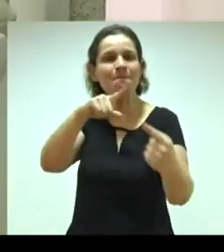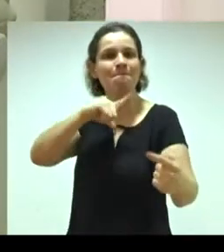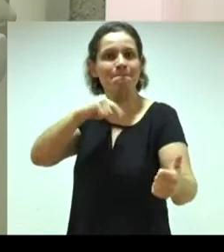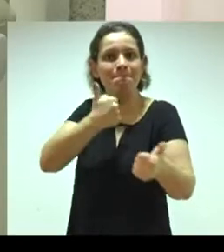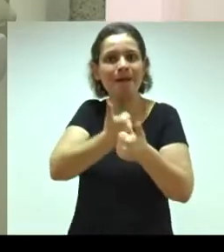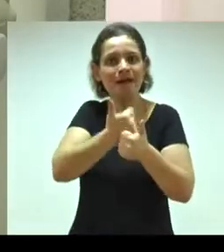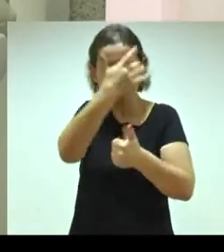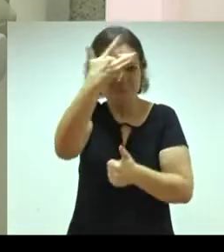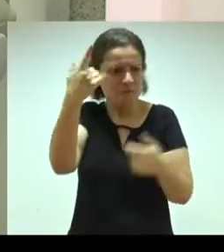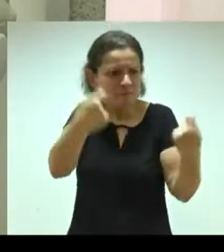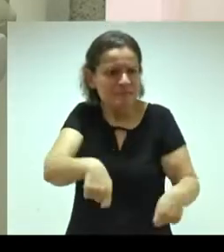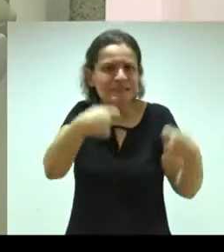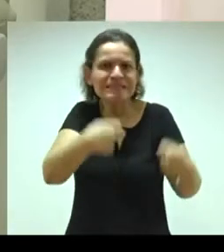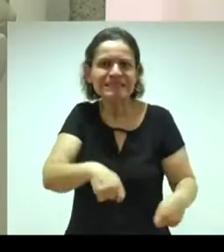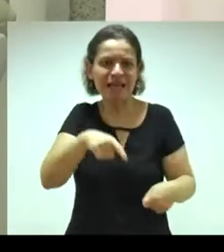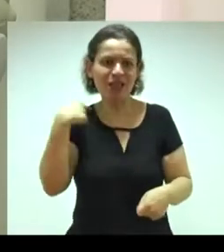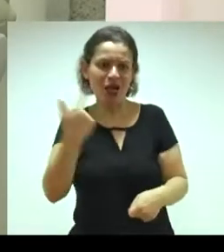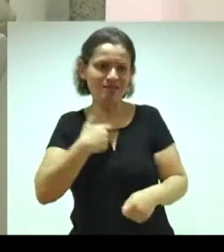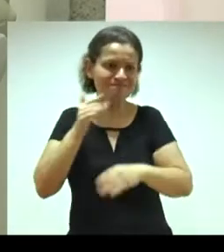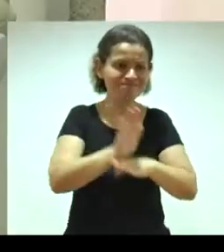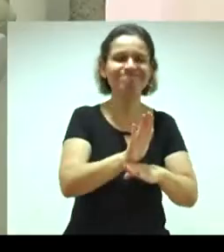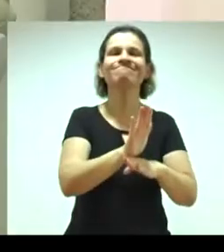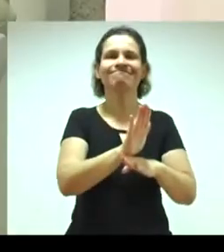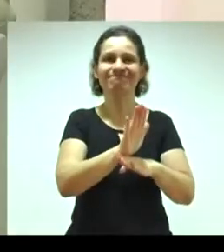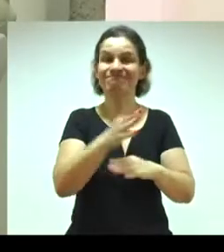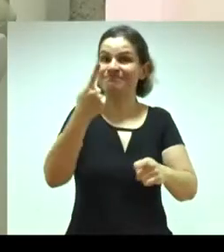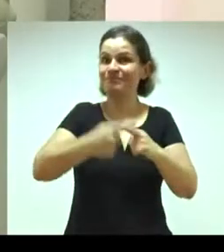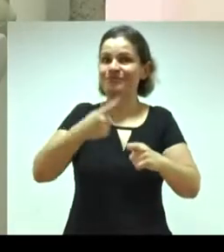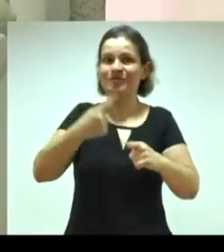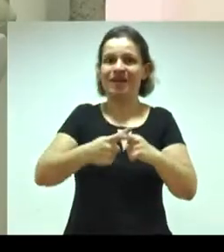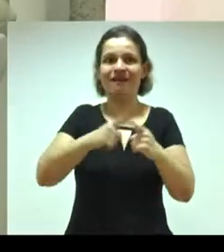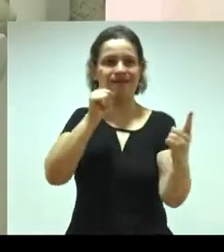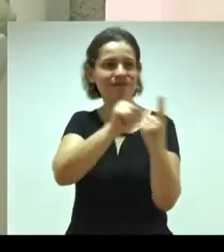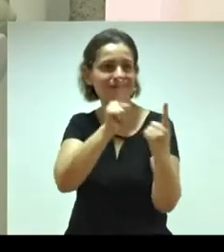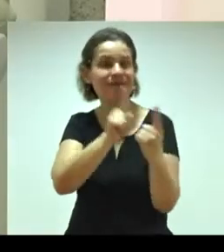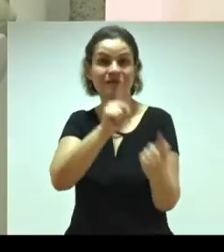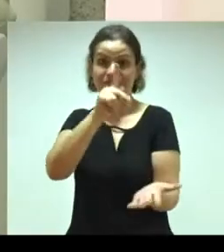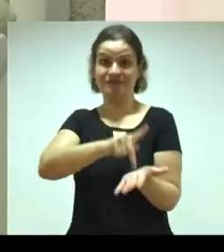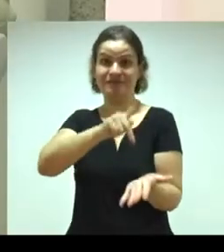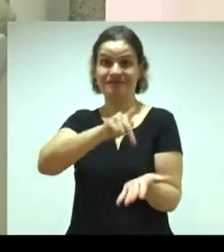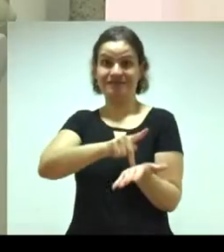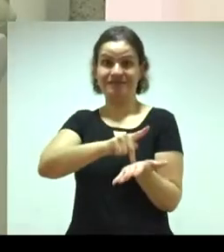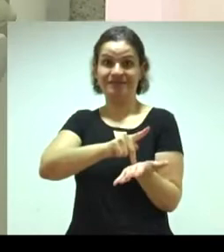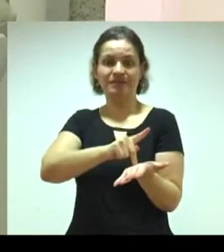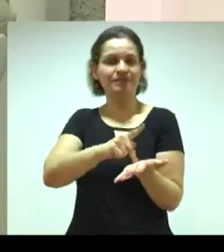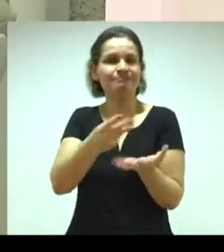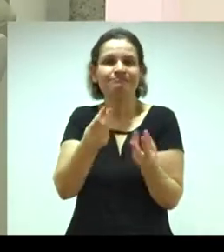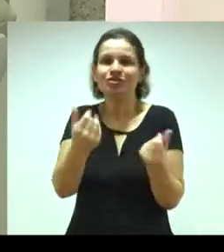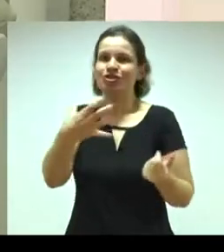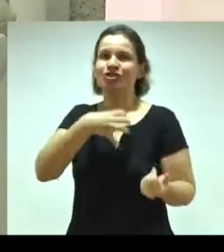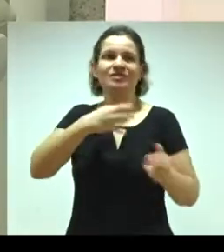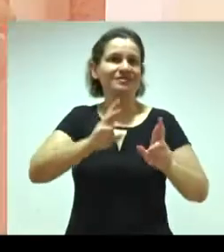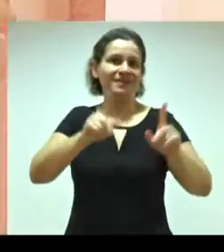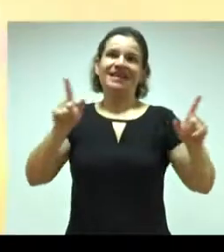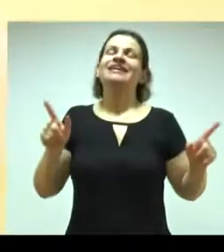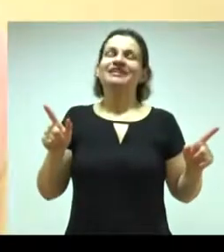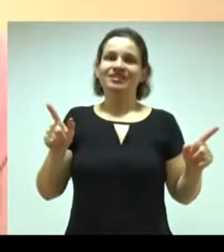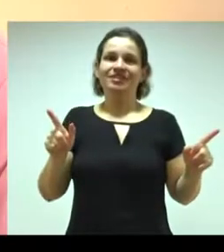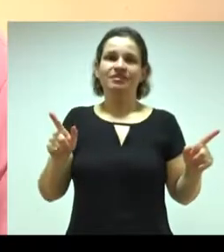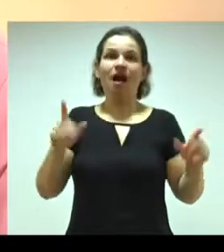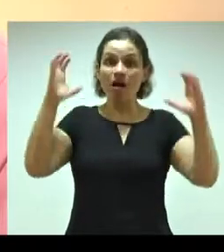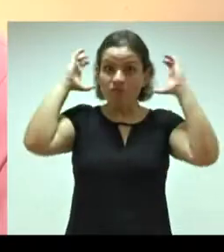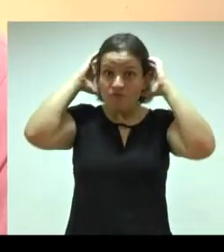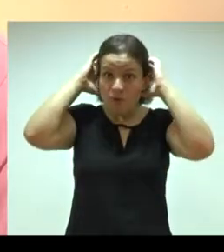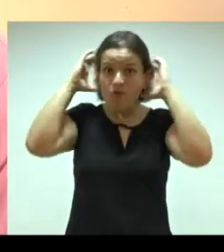da pessoa que precisa da nossa colaboração. Porque a assistência, realmente, assim, é de uma forma diferente, né. A